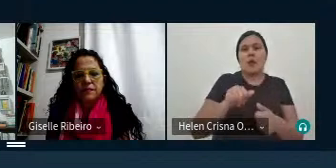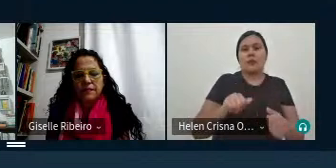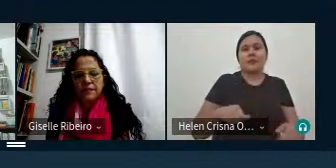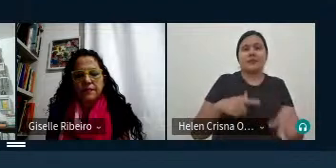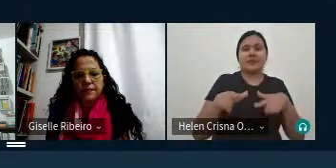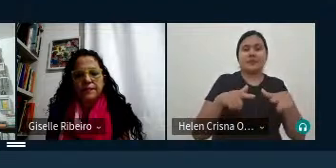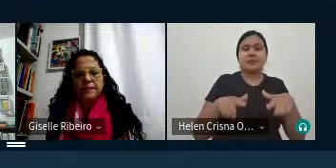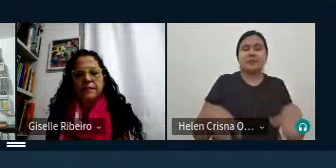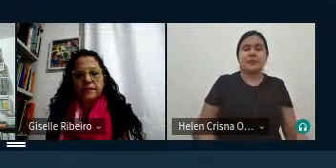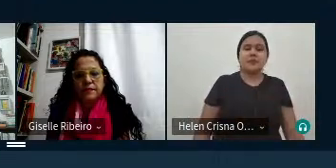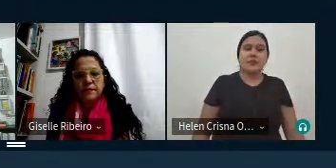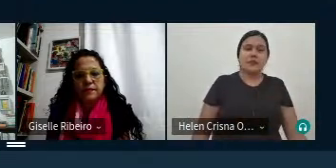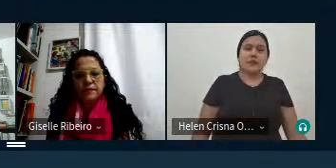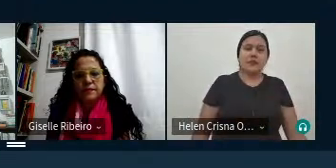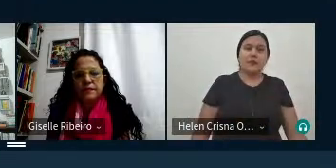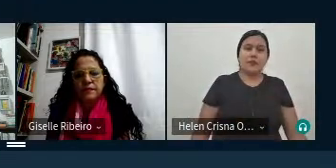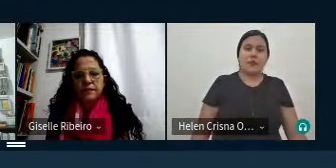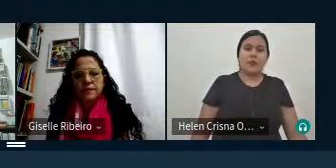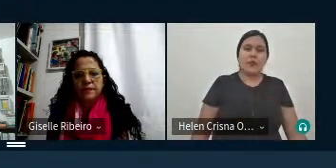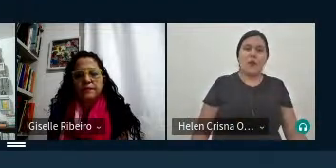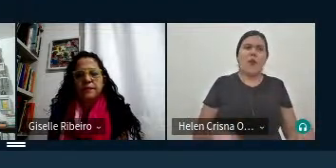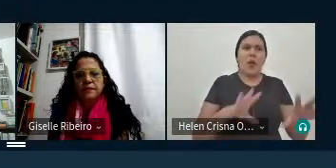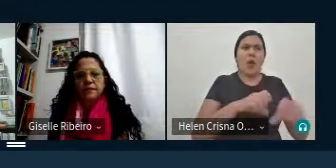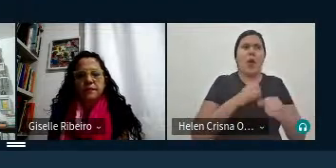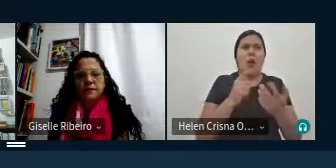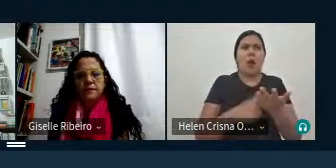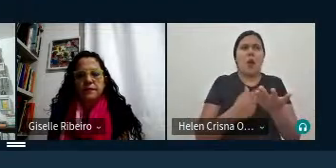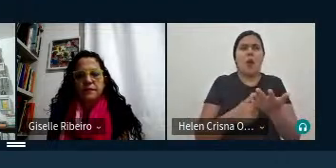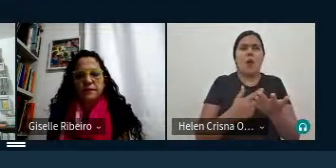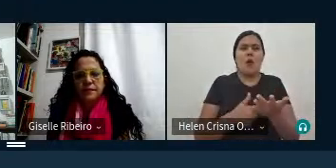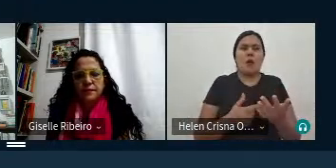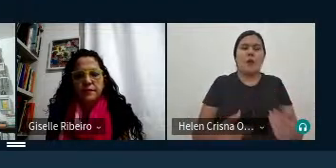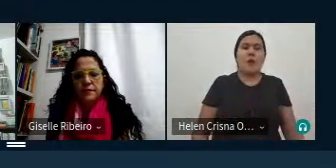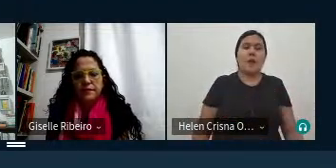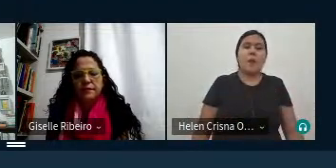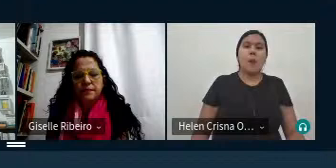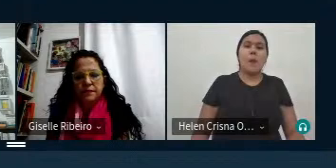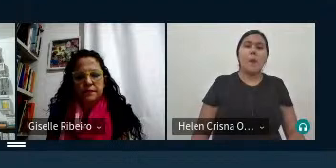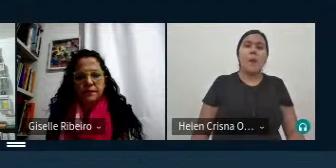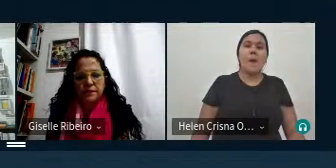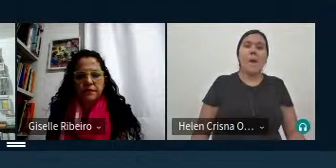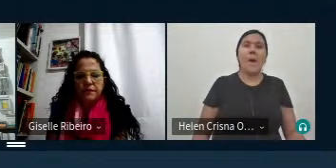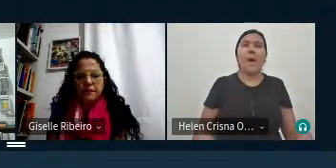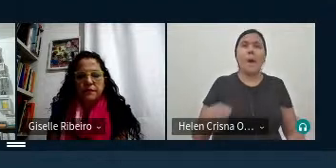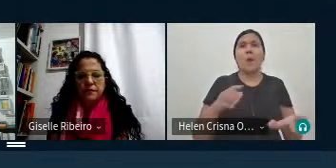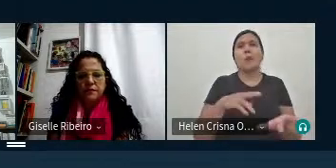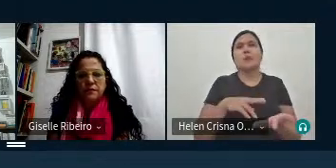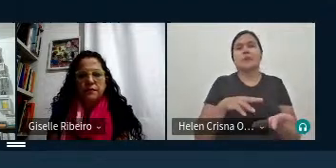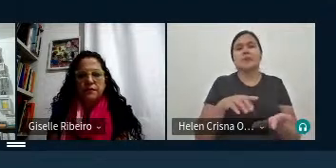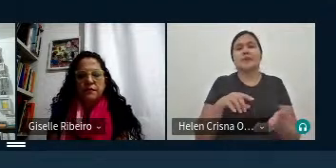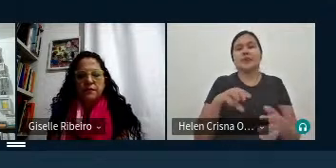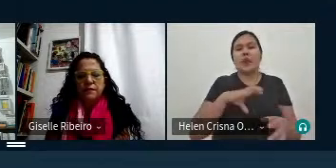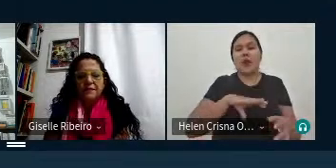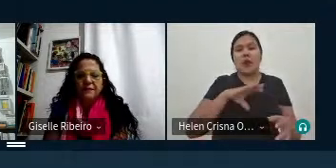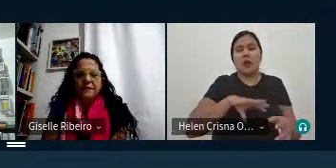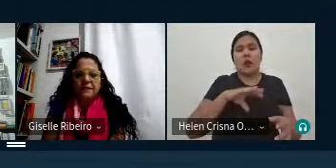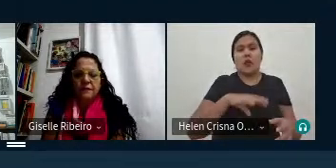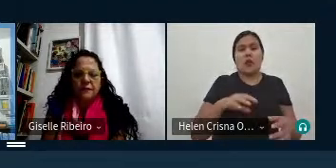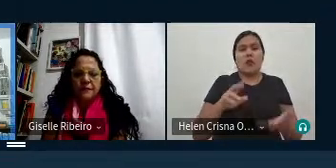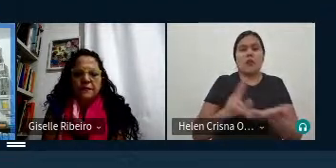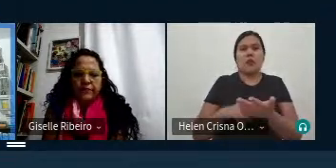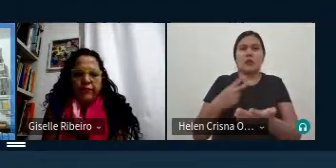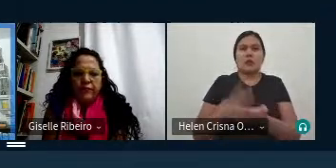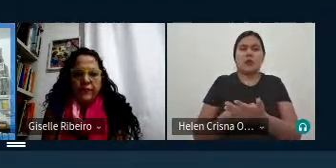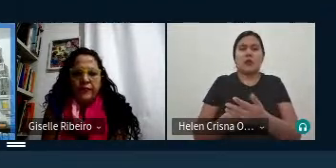sempre eu pego um livro a primeira questão se o livro não é escrito em língua portuguesa se ele é traduzido eu já vou já vou recorrer quem é